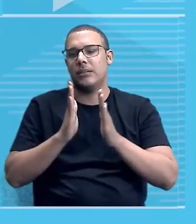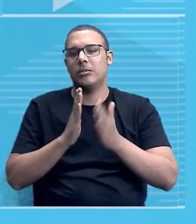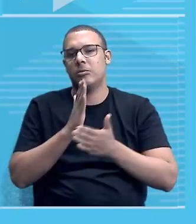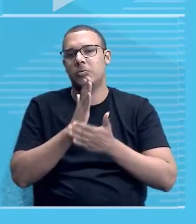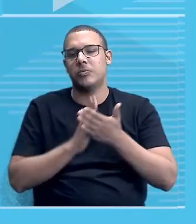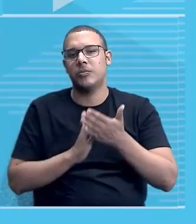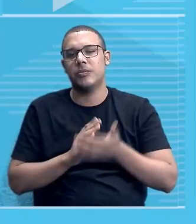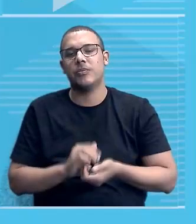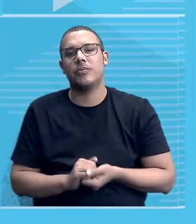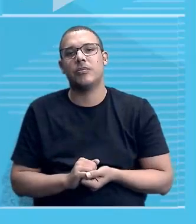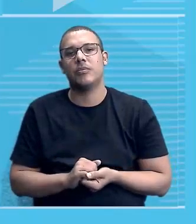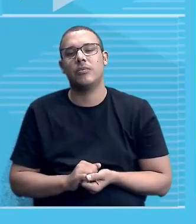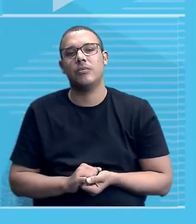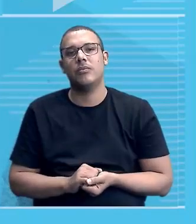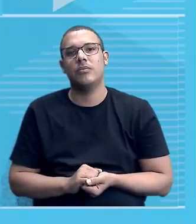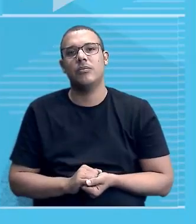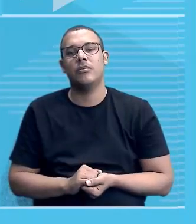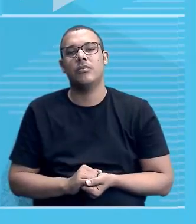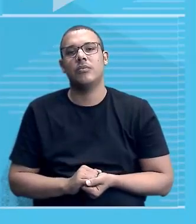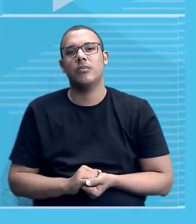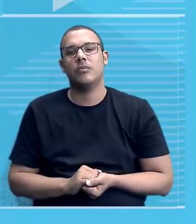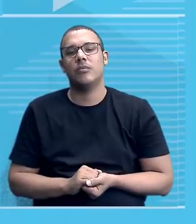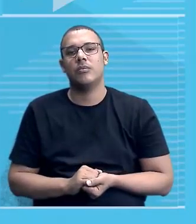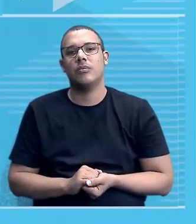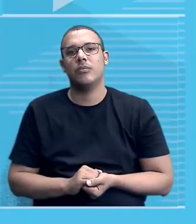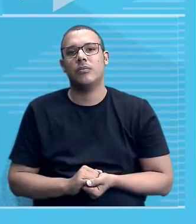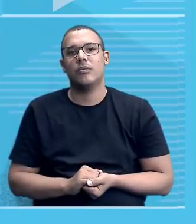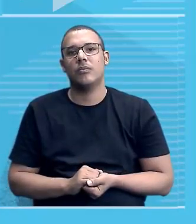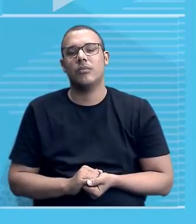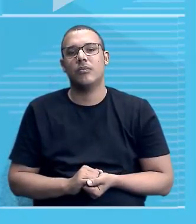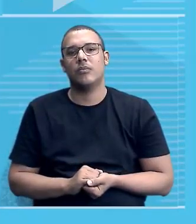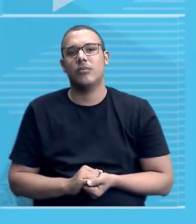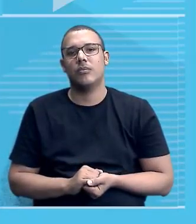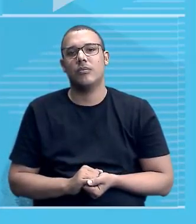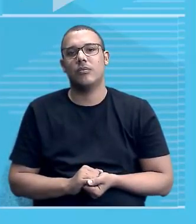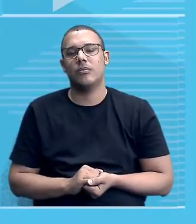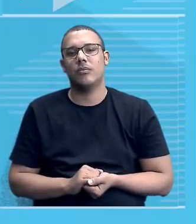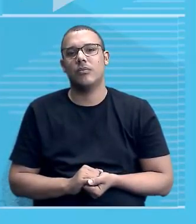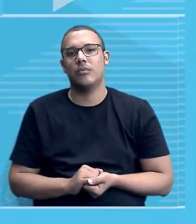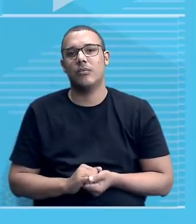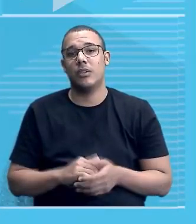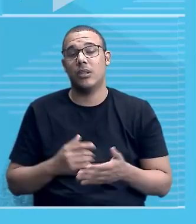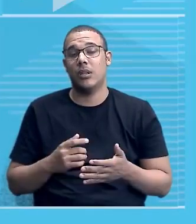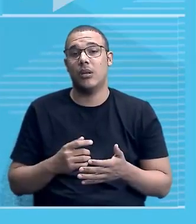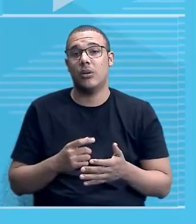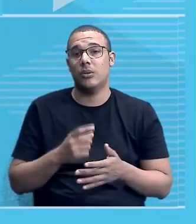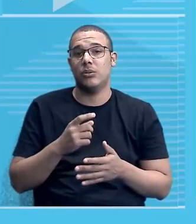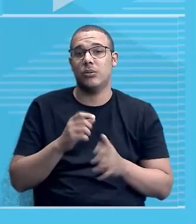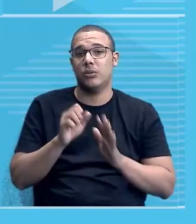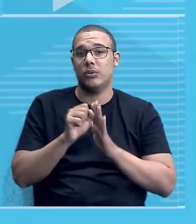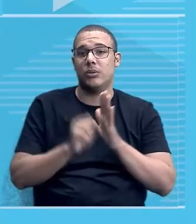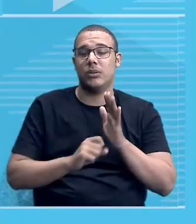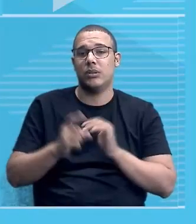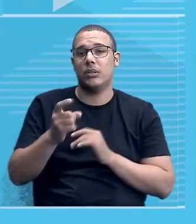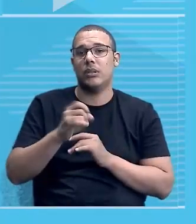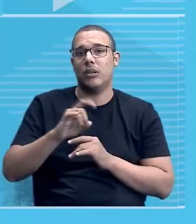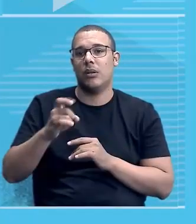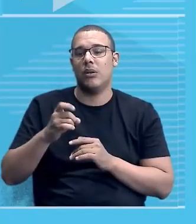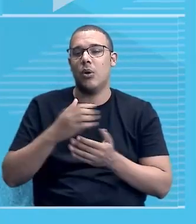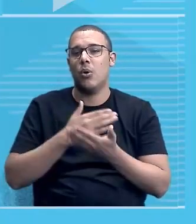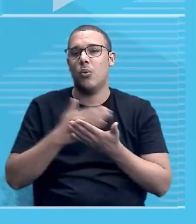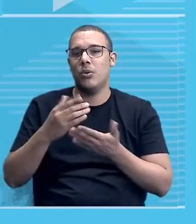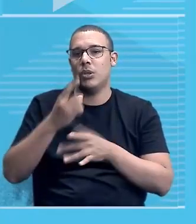como eu falei há pouco, no início da aula, ao longo do século XIX, se estabeleceu a dominação